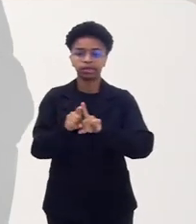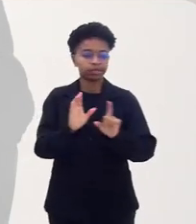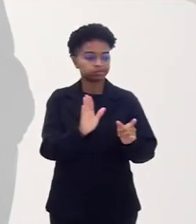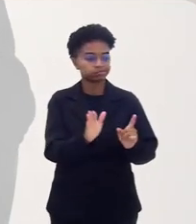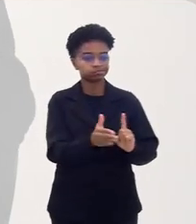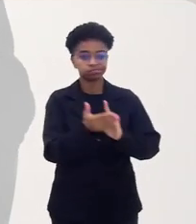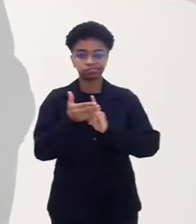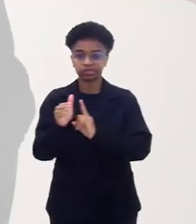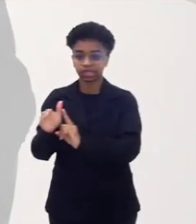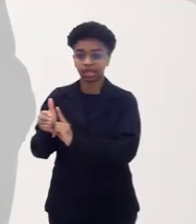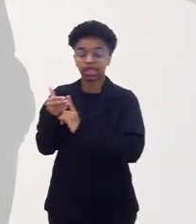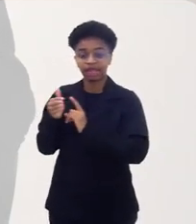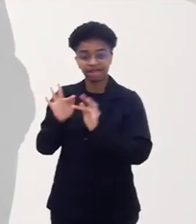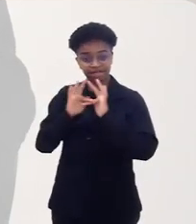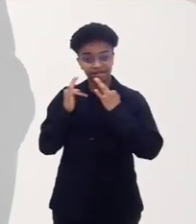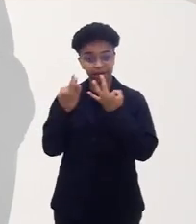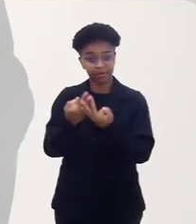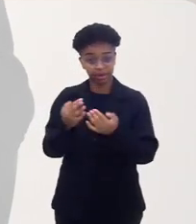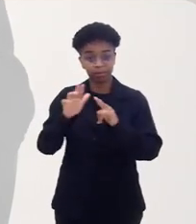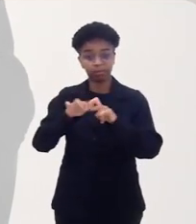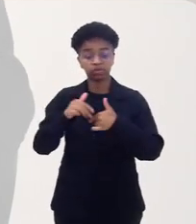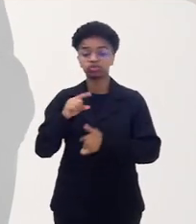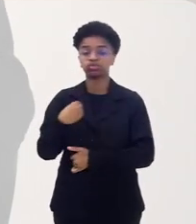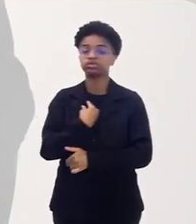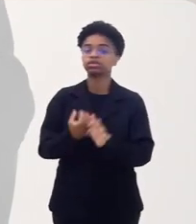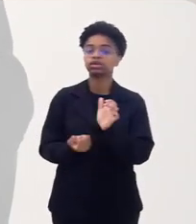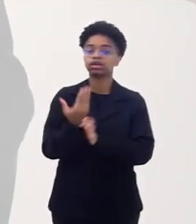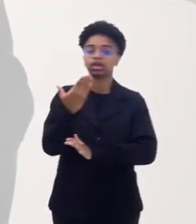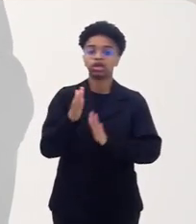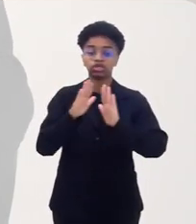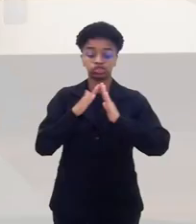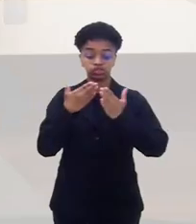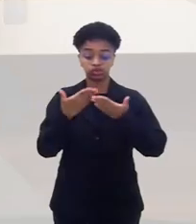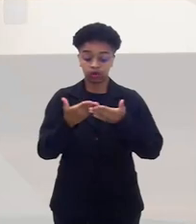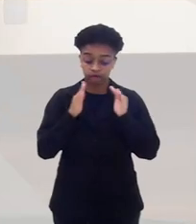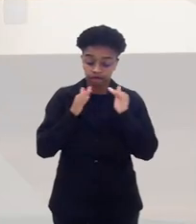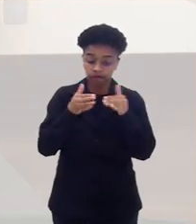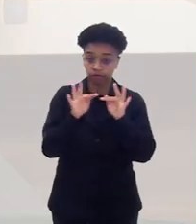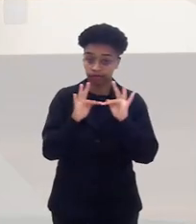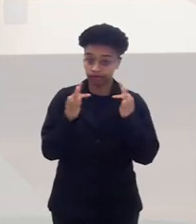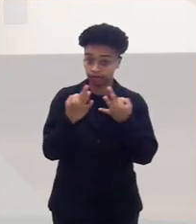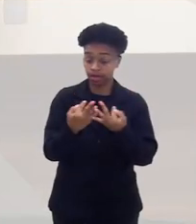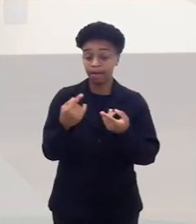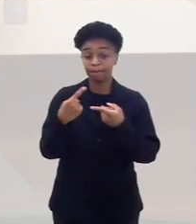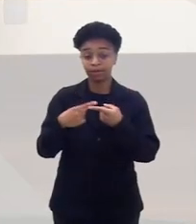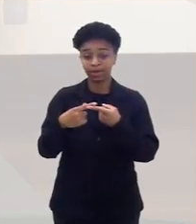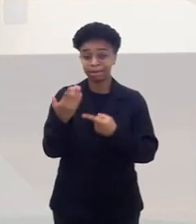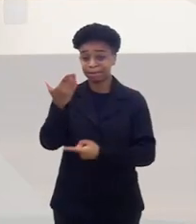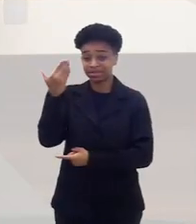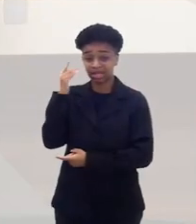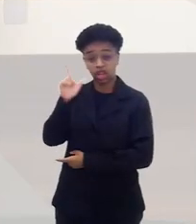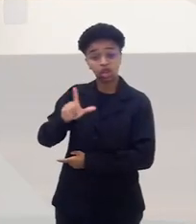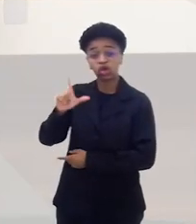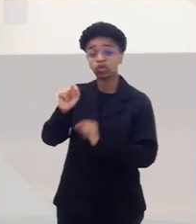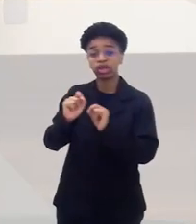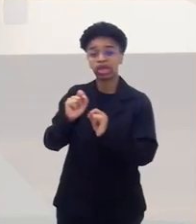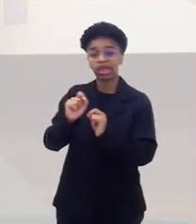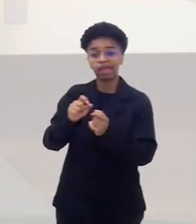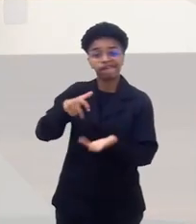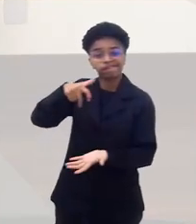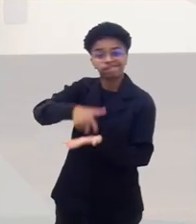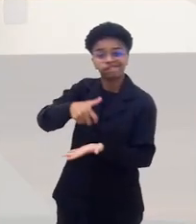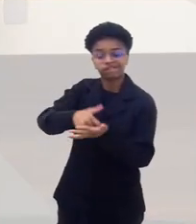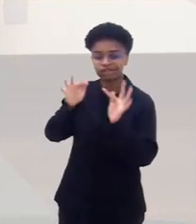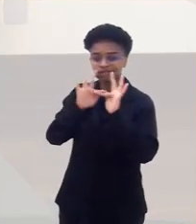através da escola de pais. Nós criamos a escola de pais porque a lógica era punir os pais que não